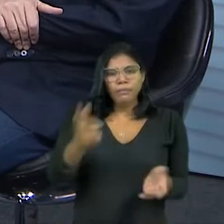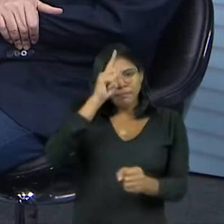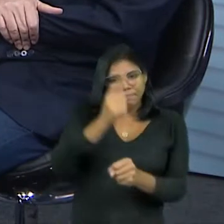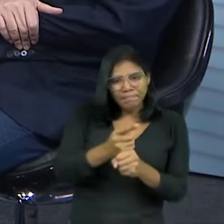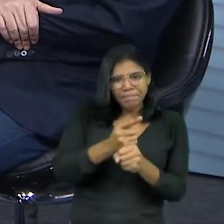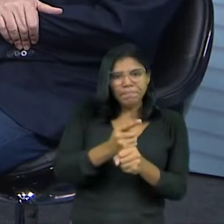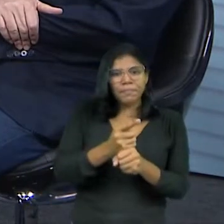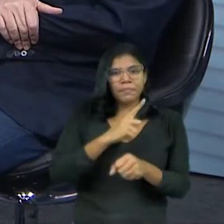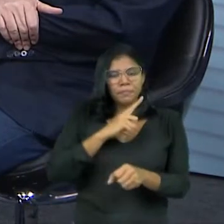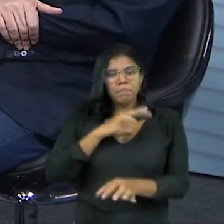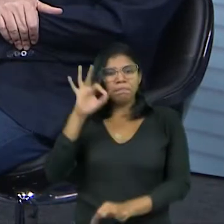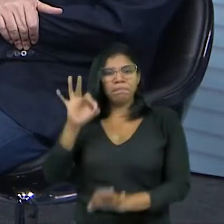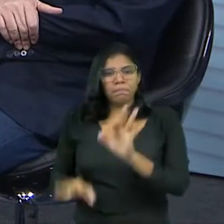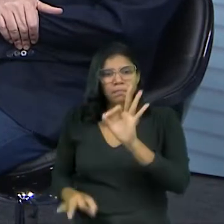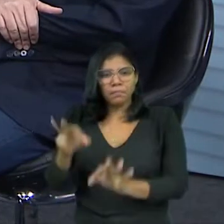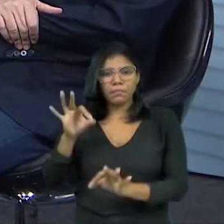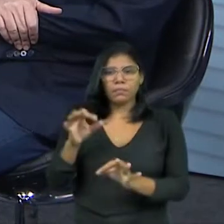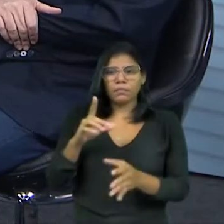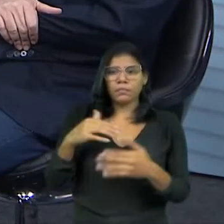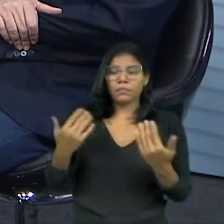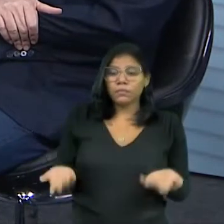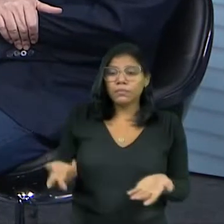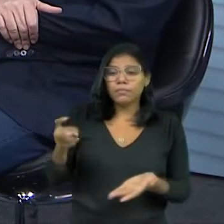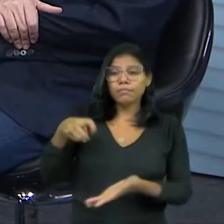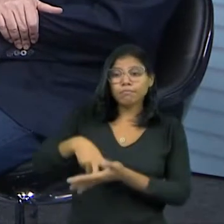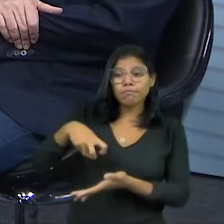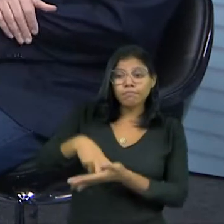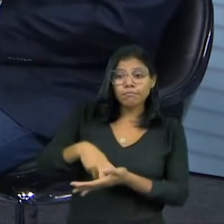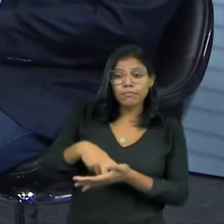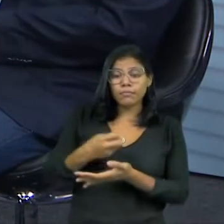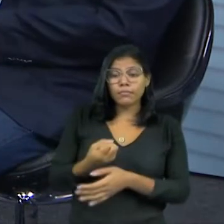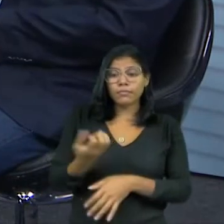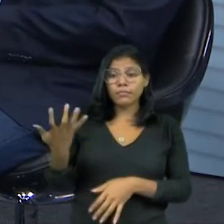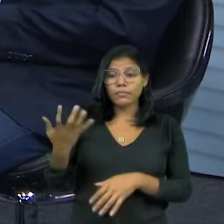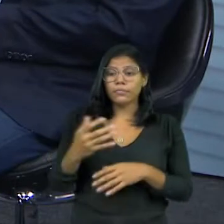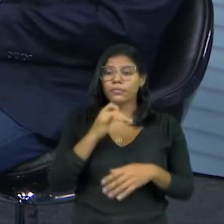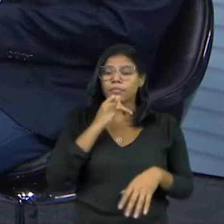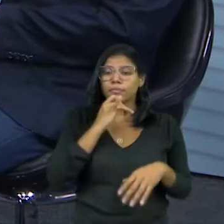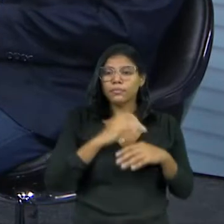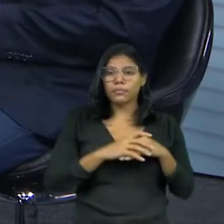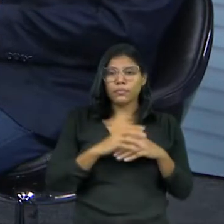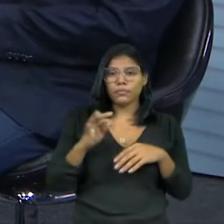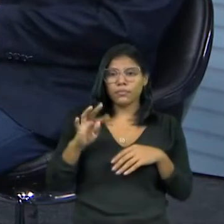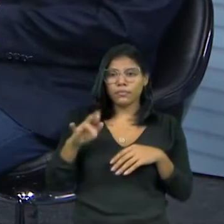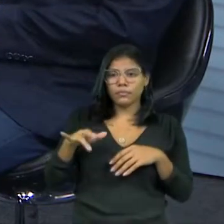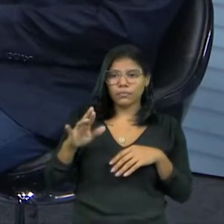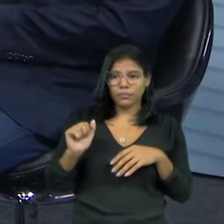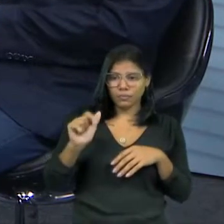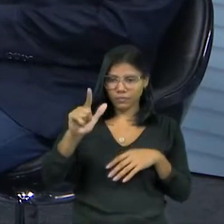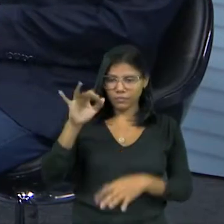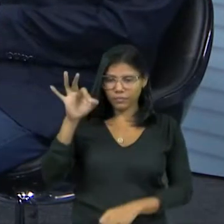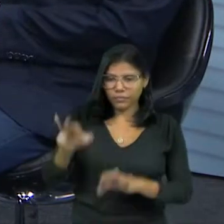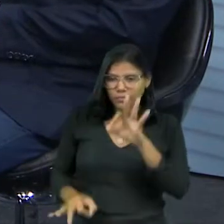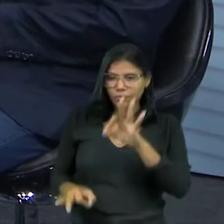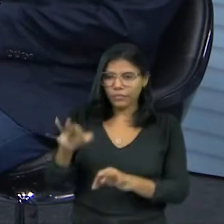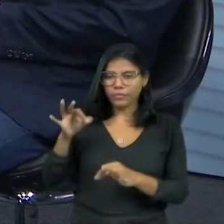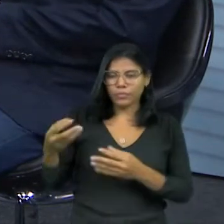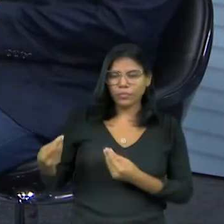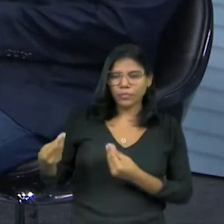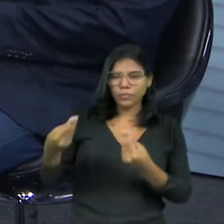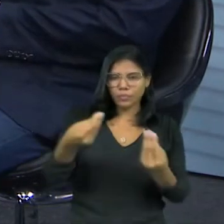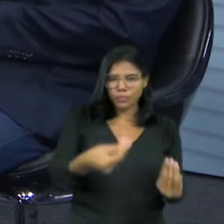foram julgados, quais foram condenados. E aí o que é que acontece? Porque, por exemplo, digamos que o tribunal mandou para vocês lá do tribunal eleitoral